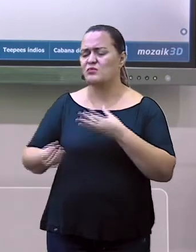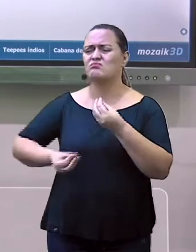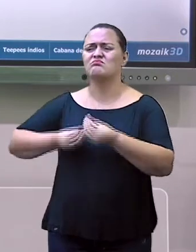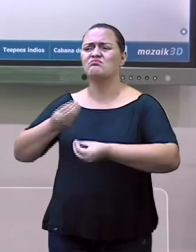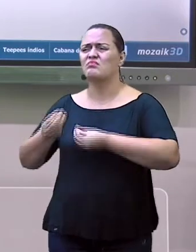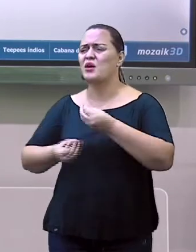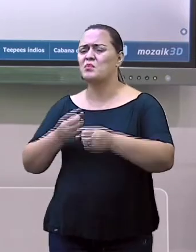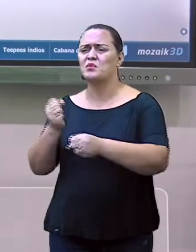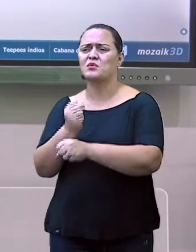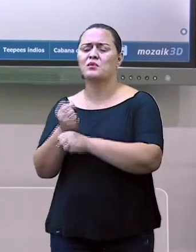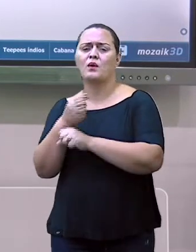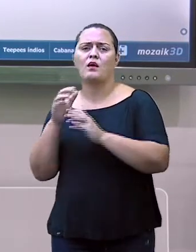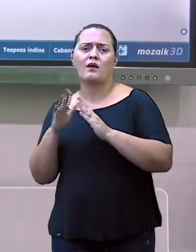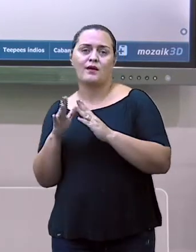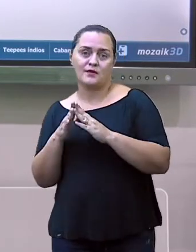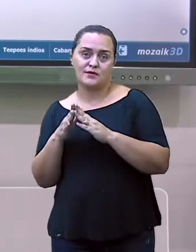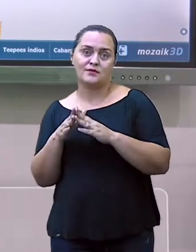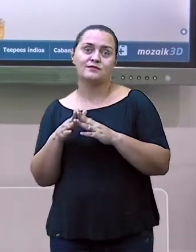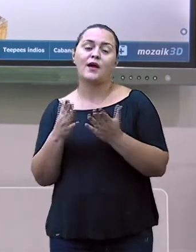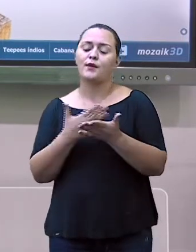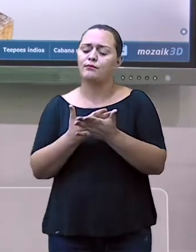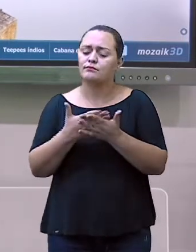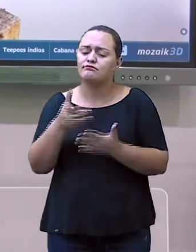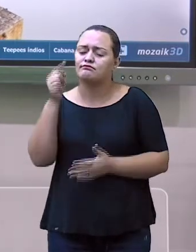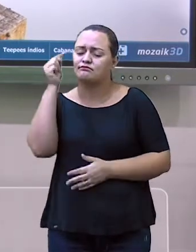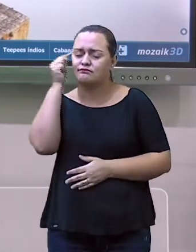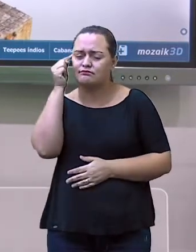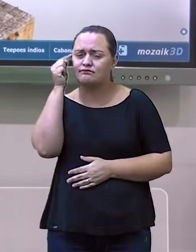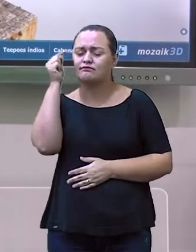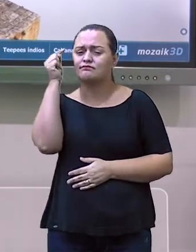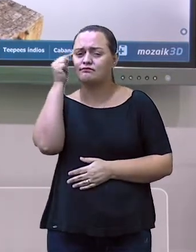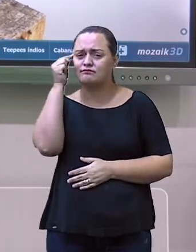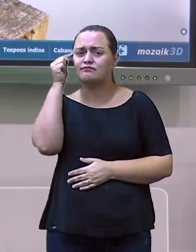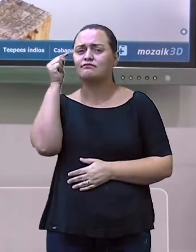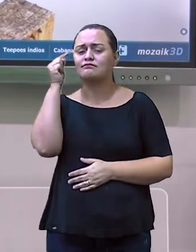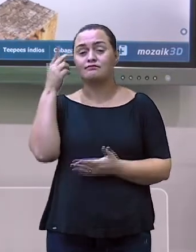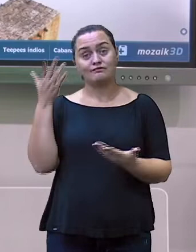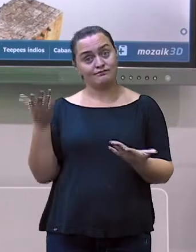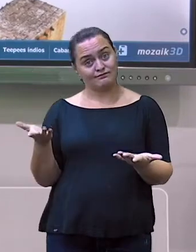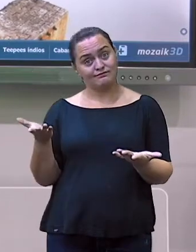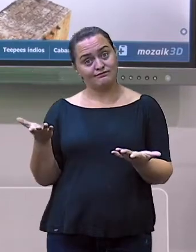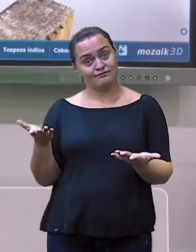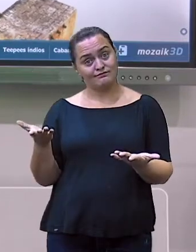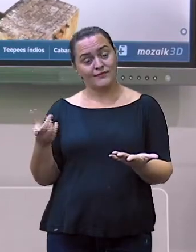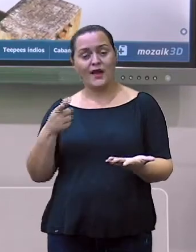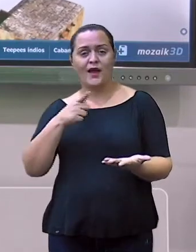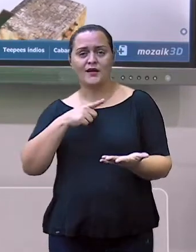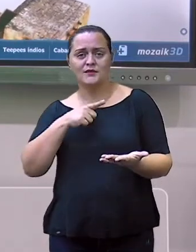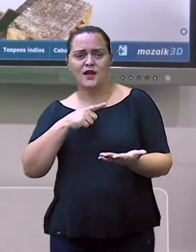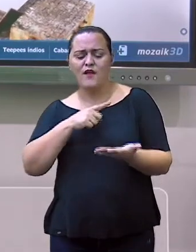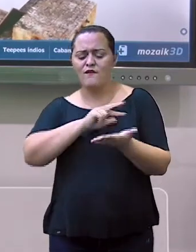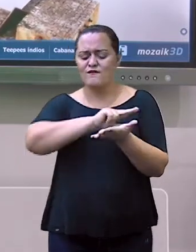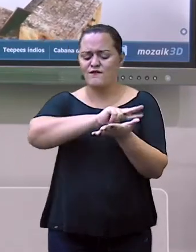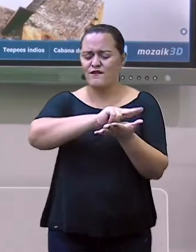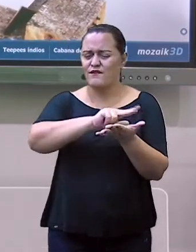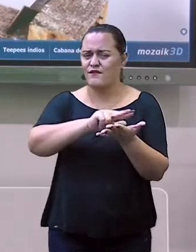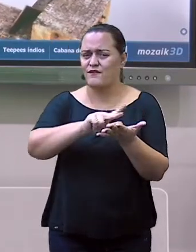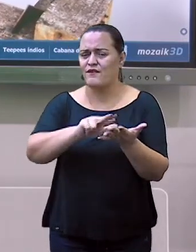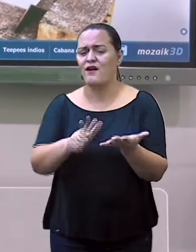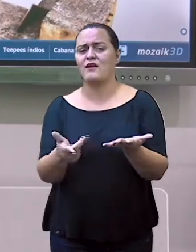Então, os homens, eles pensaram dessa forma. E assim que surgiu diversos tipos de